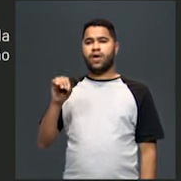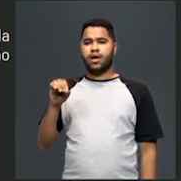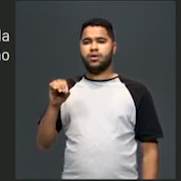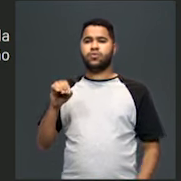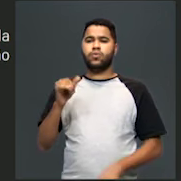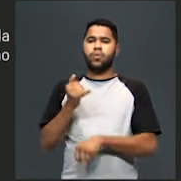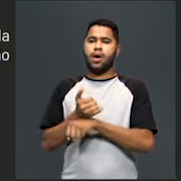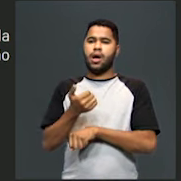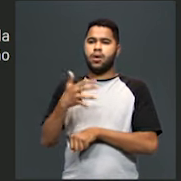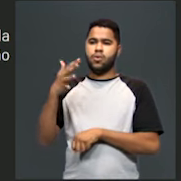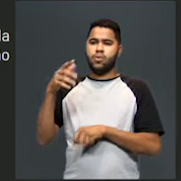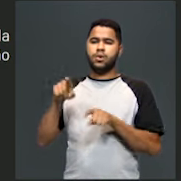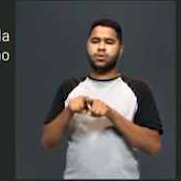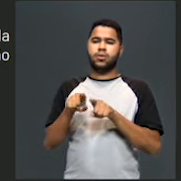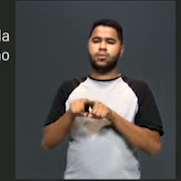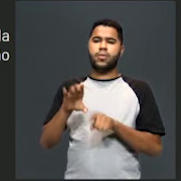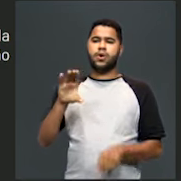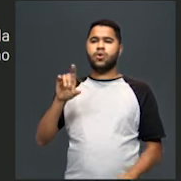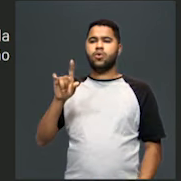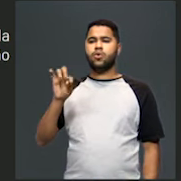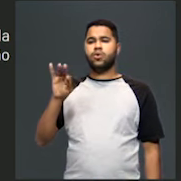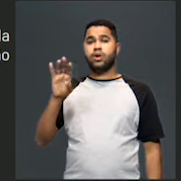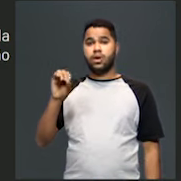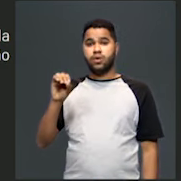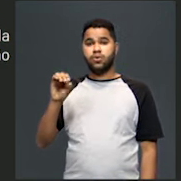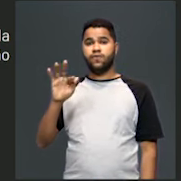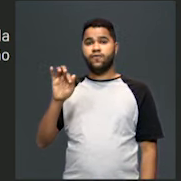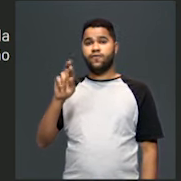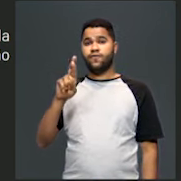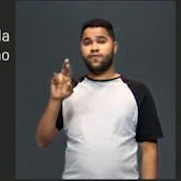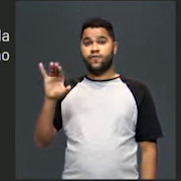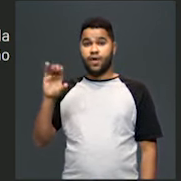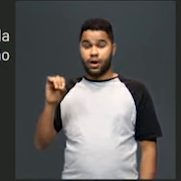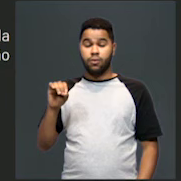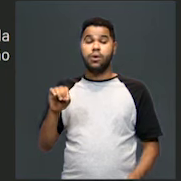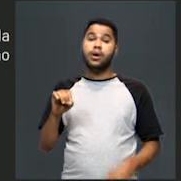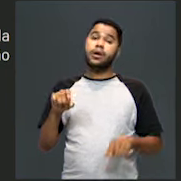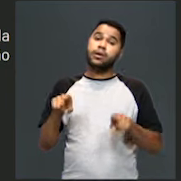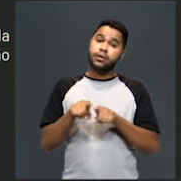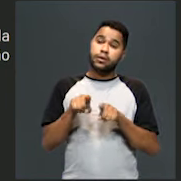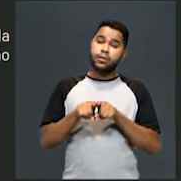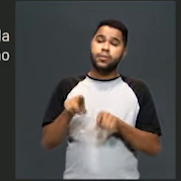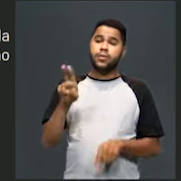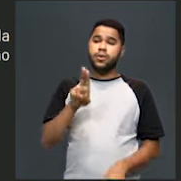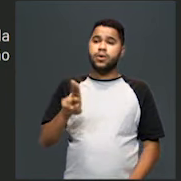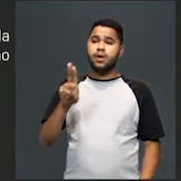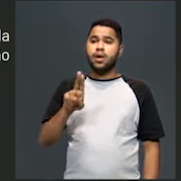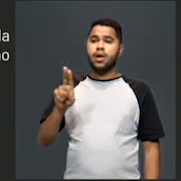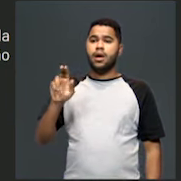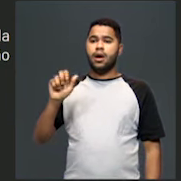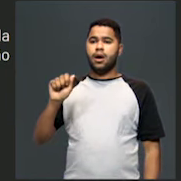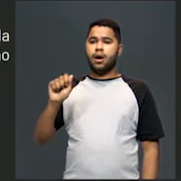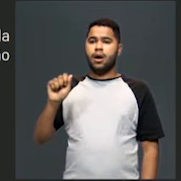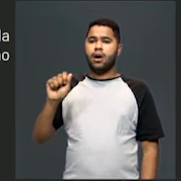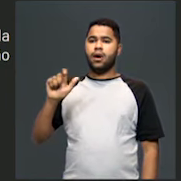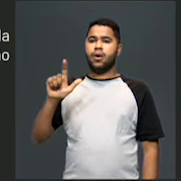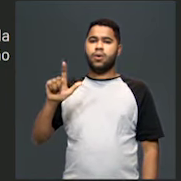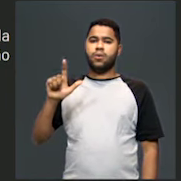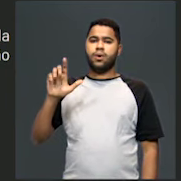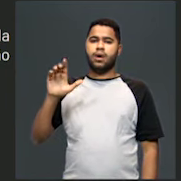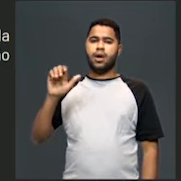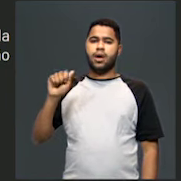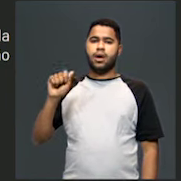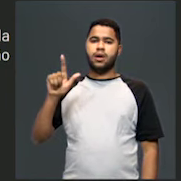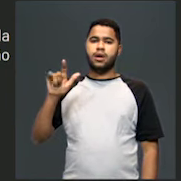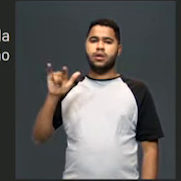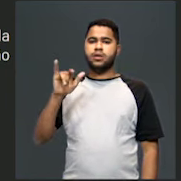etapa, também poderá ser necessária a utilização de um alcalinizante, cal hidratado